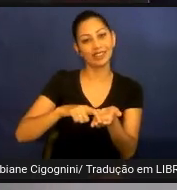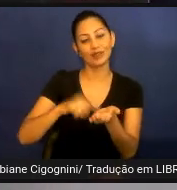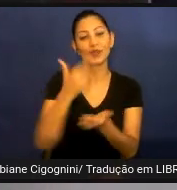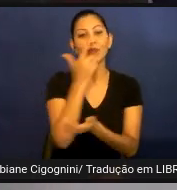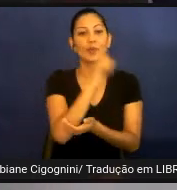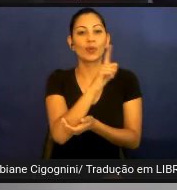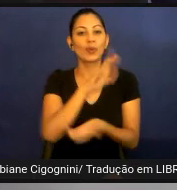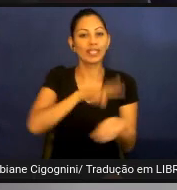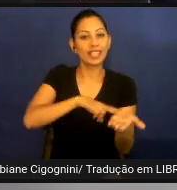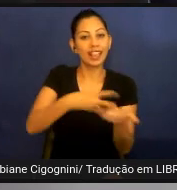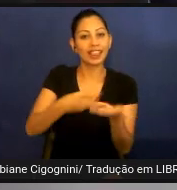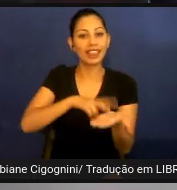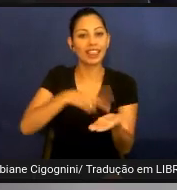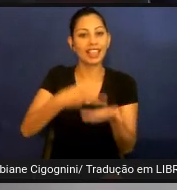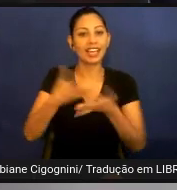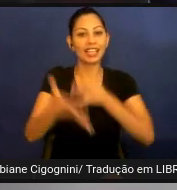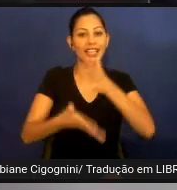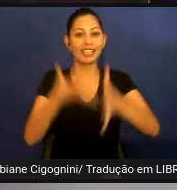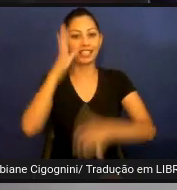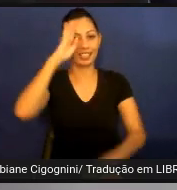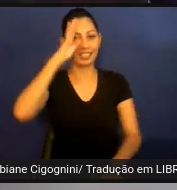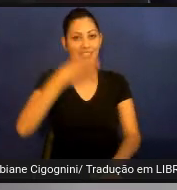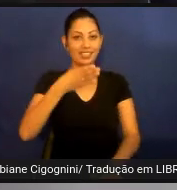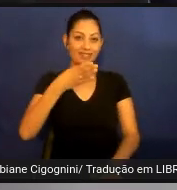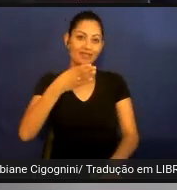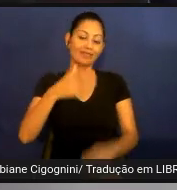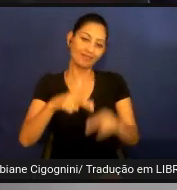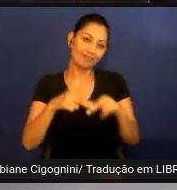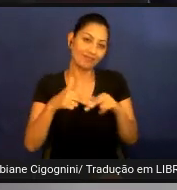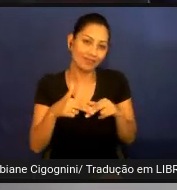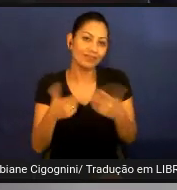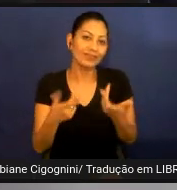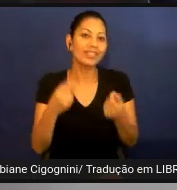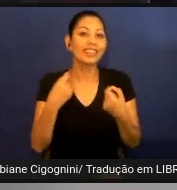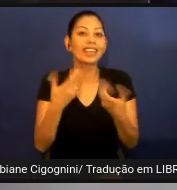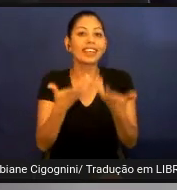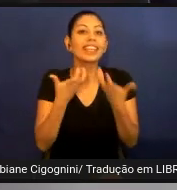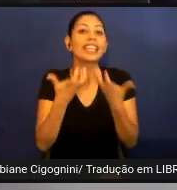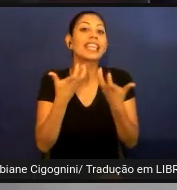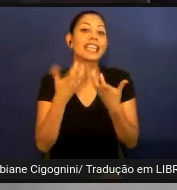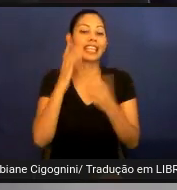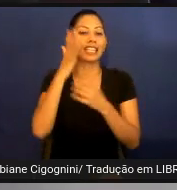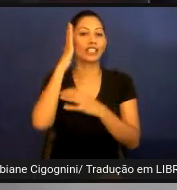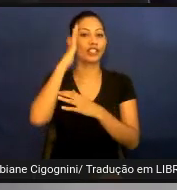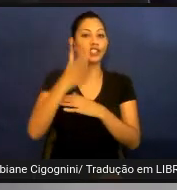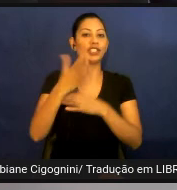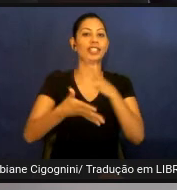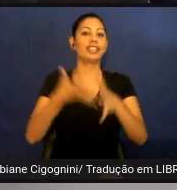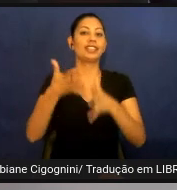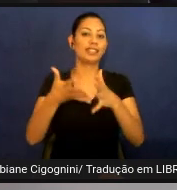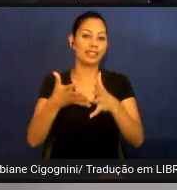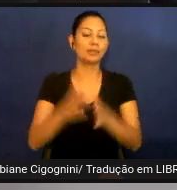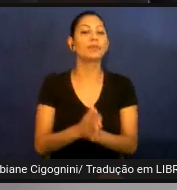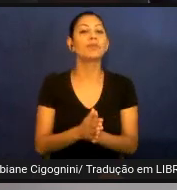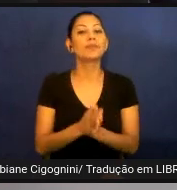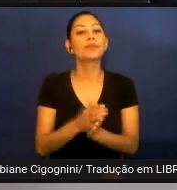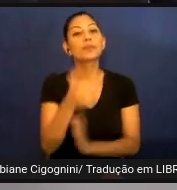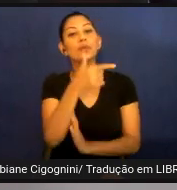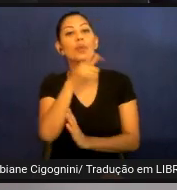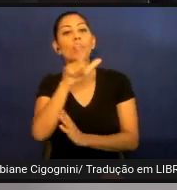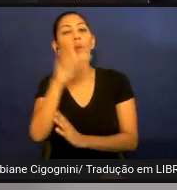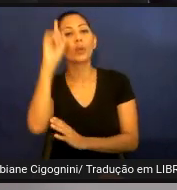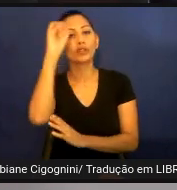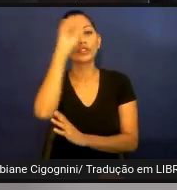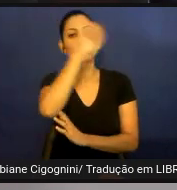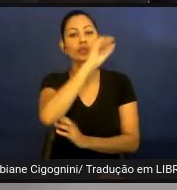ou a sequência de sinais que era esperado que ele fizesse outra dificuldade que encontramos foi que alguns